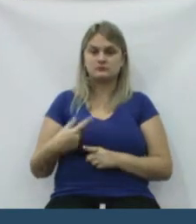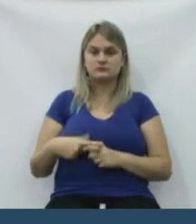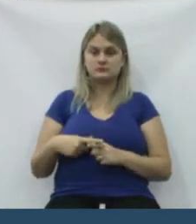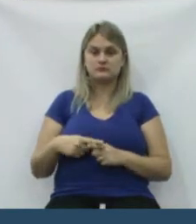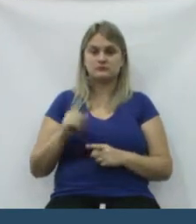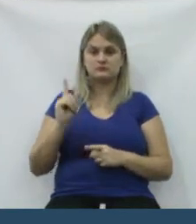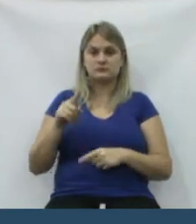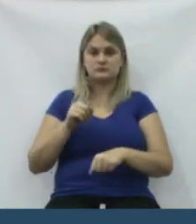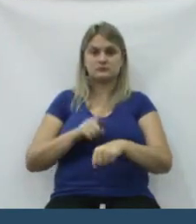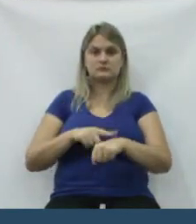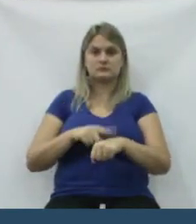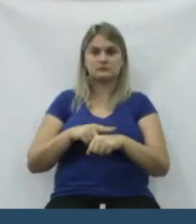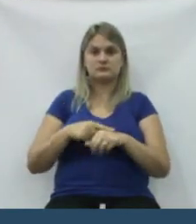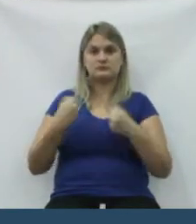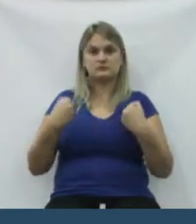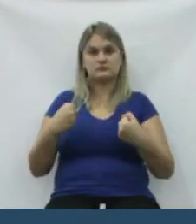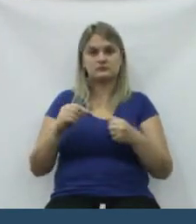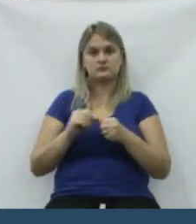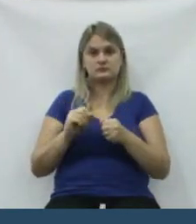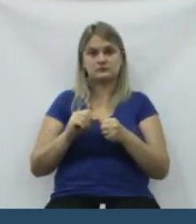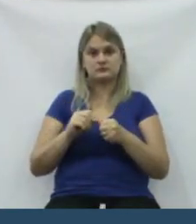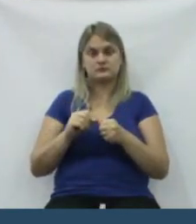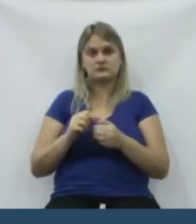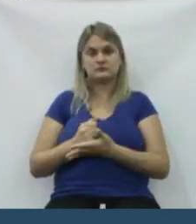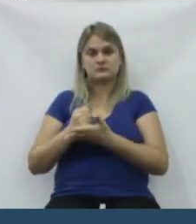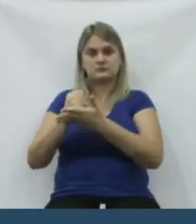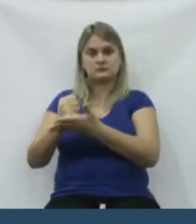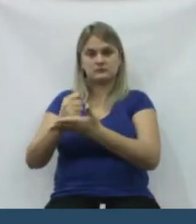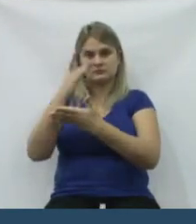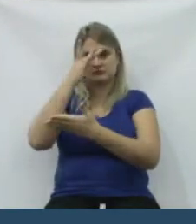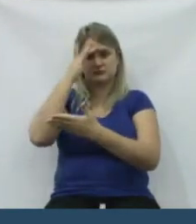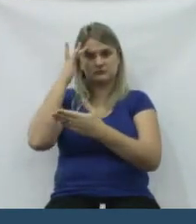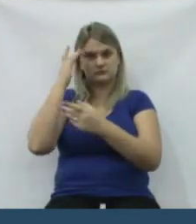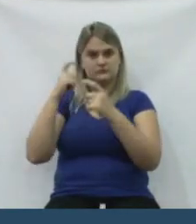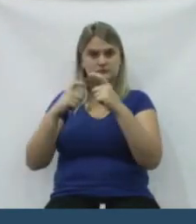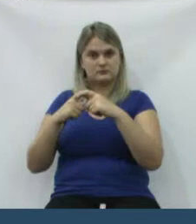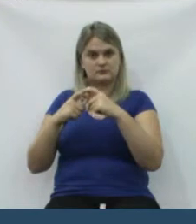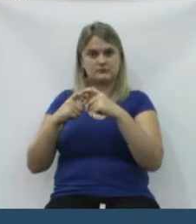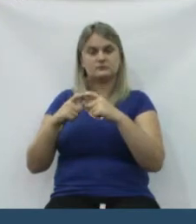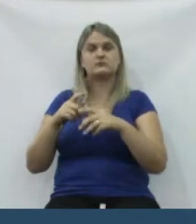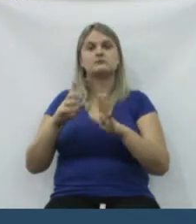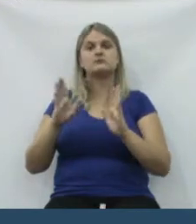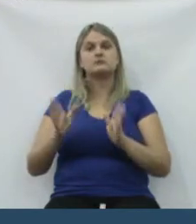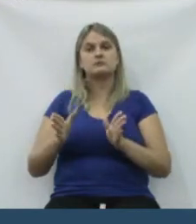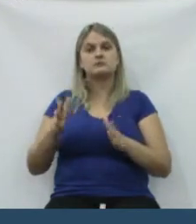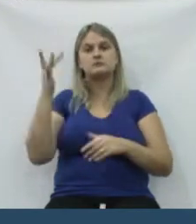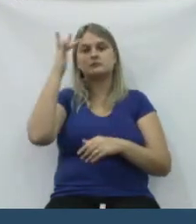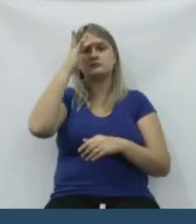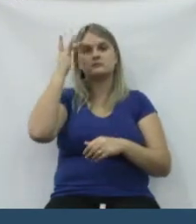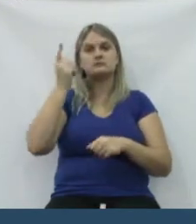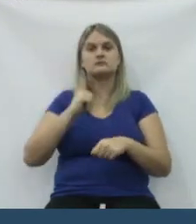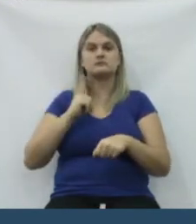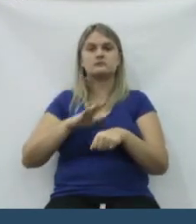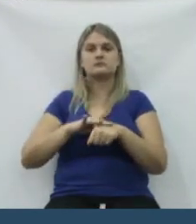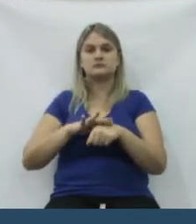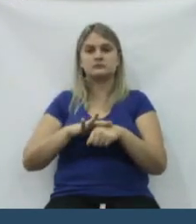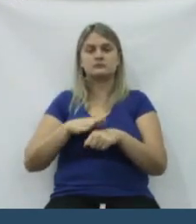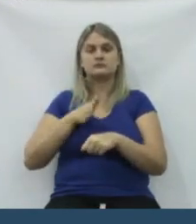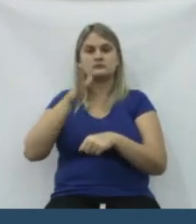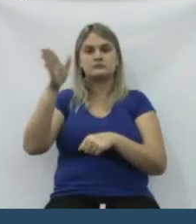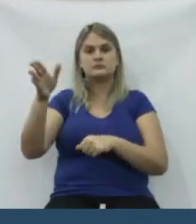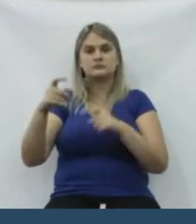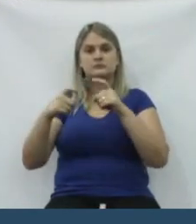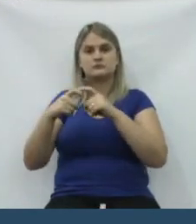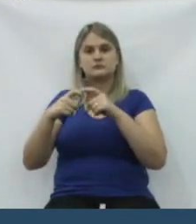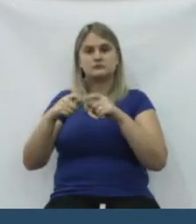Porque aí, a hora que você precisa levar uma pessoa no médico, a hora que o cidadão está dentro